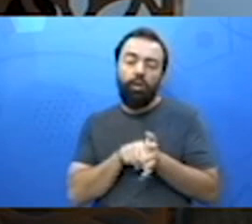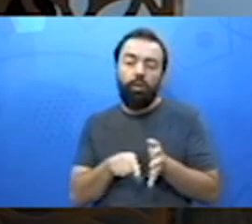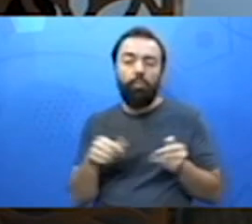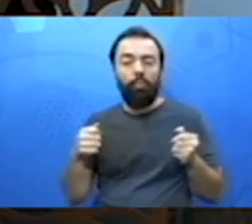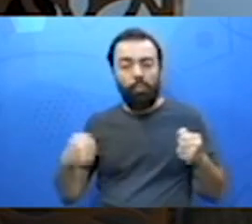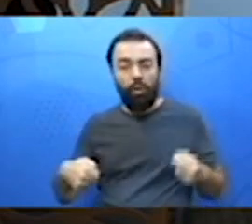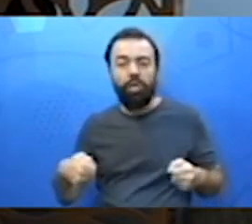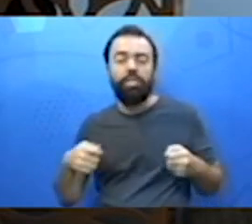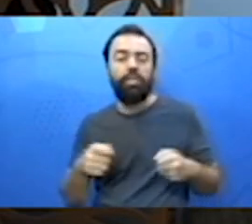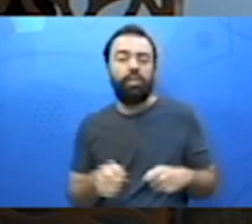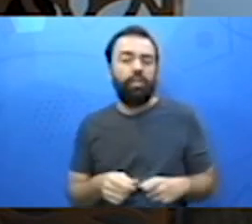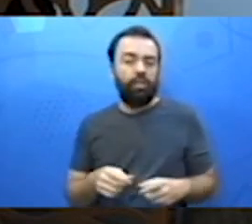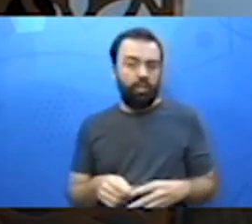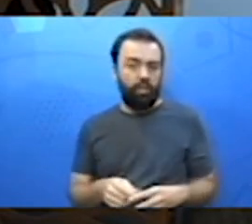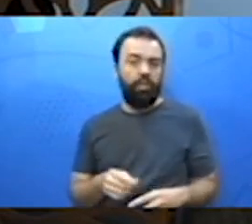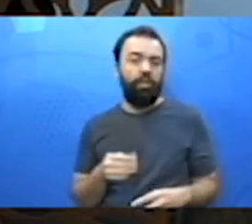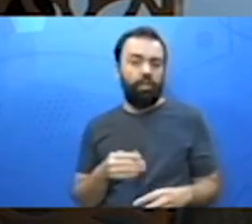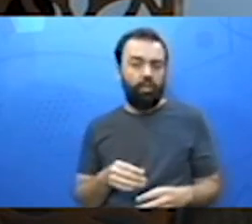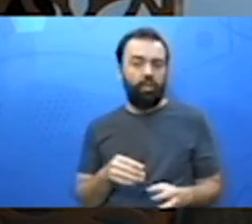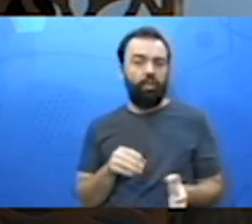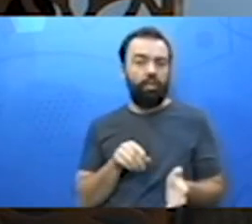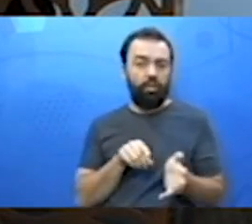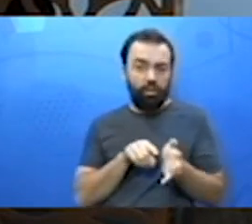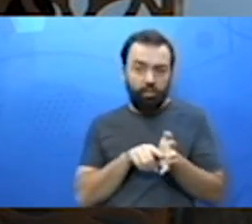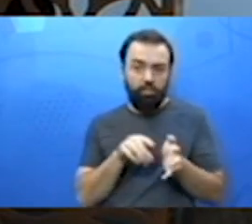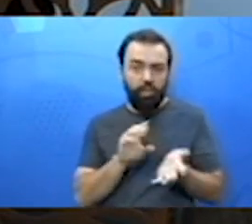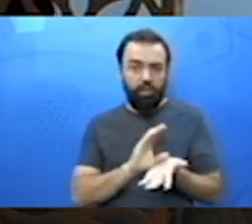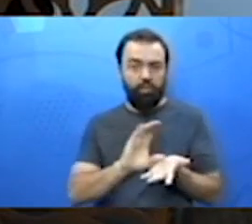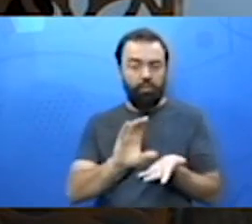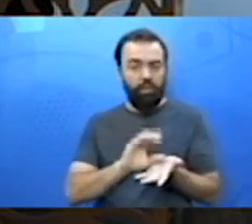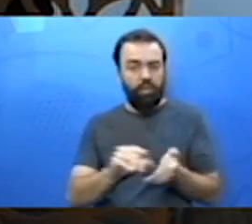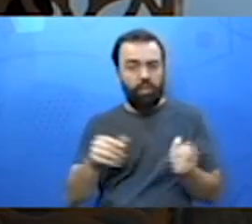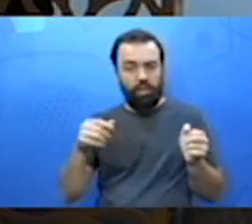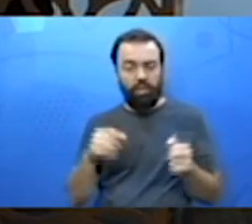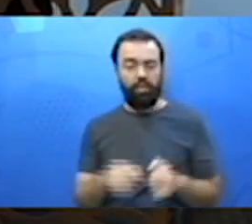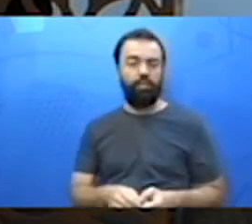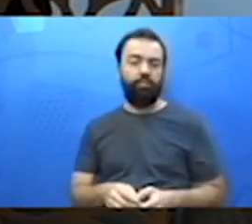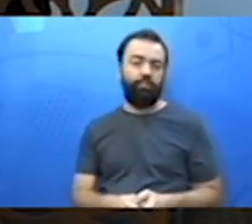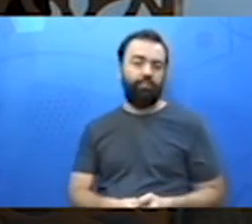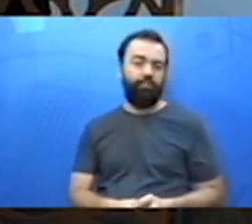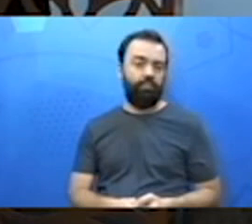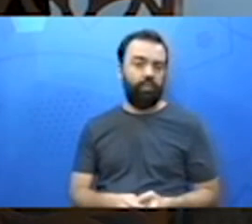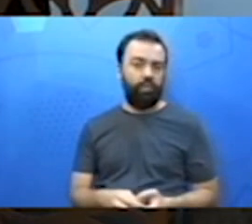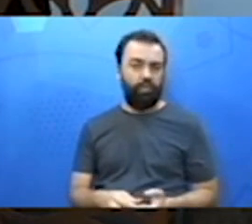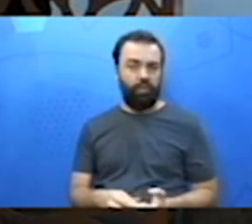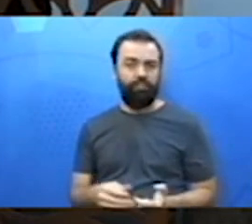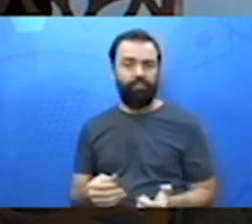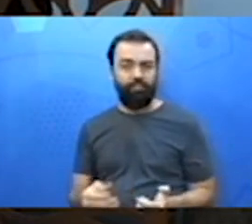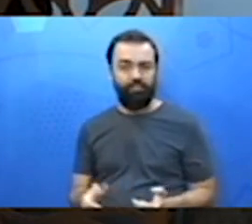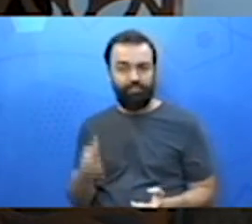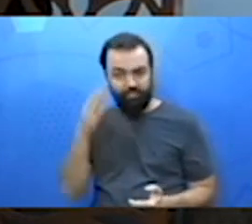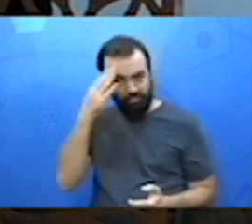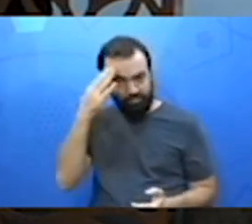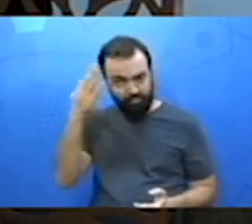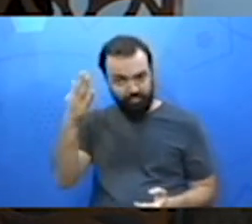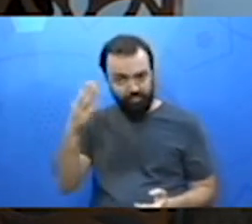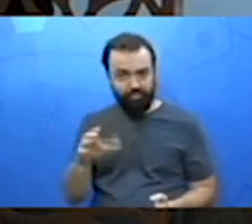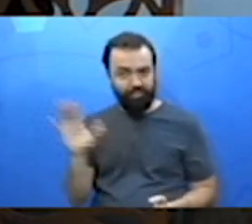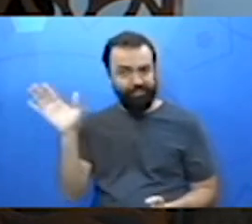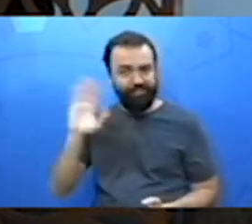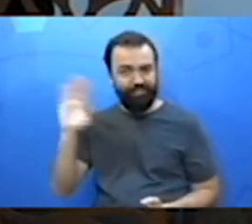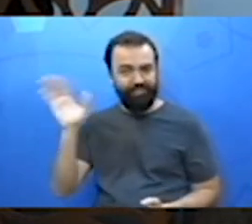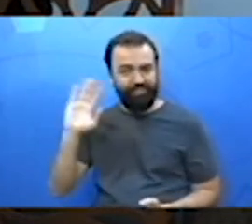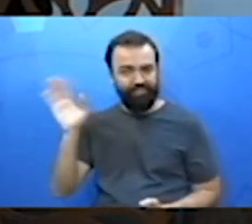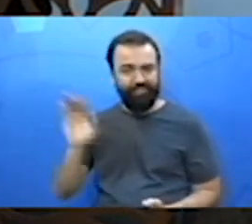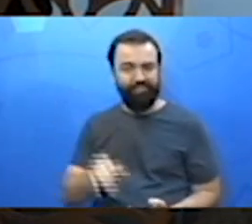estar chamando o professor, tutor ou até mesmo a professora do atendimento. Tá bom? Obrigado e até a